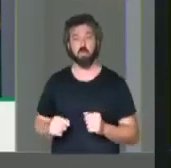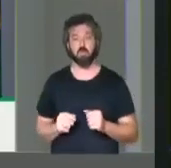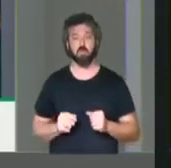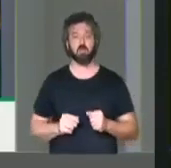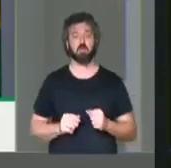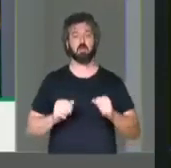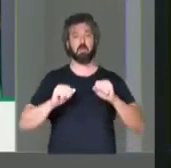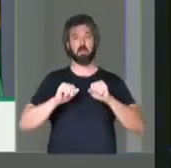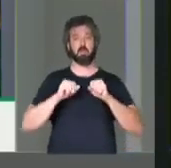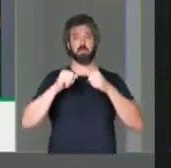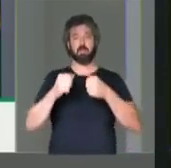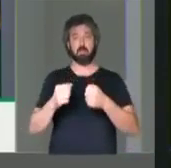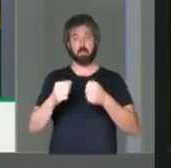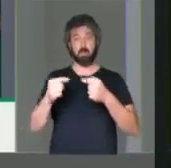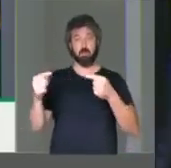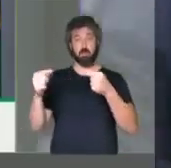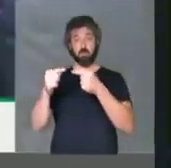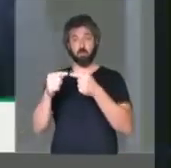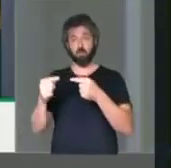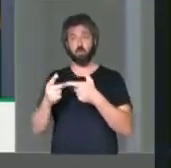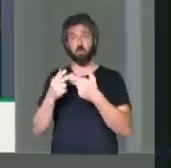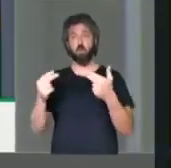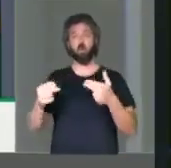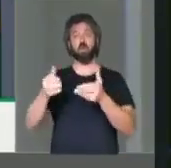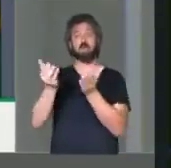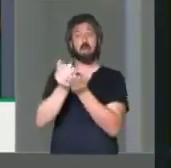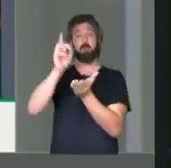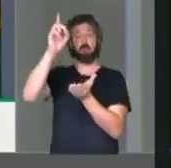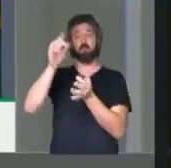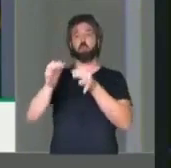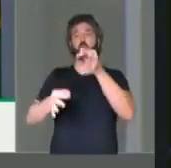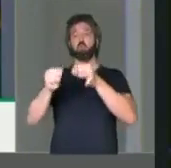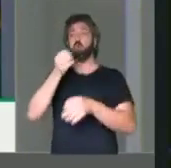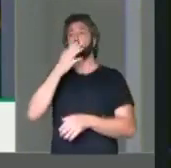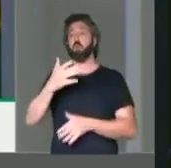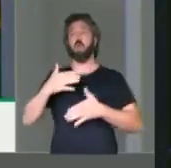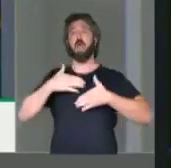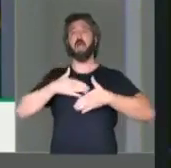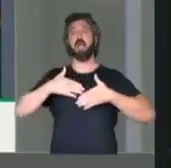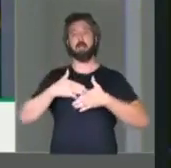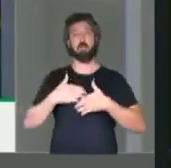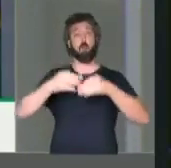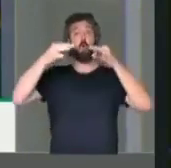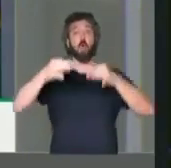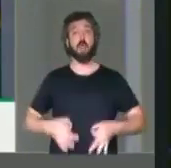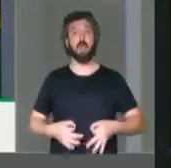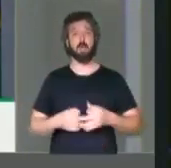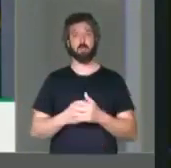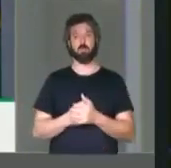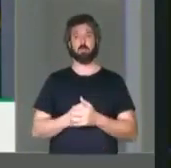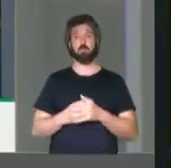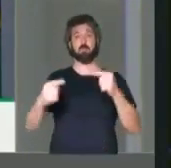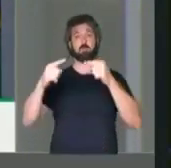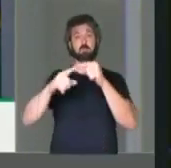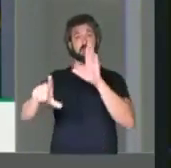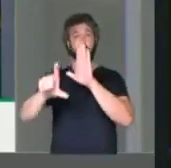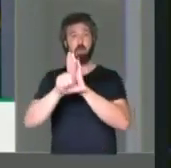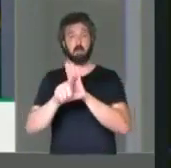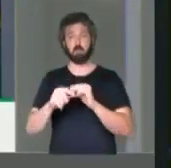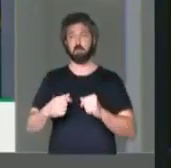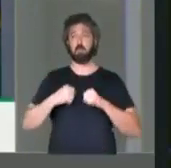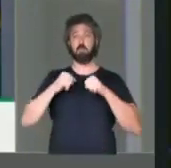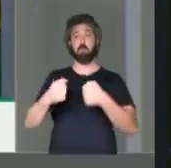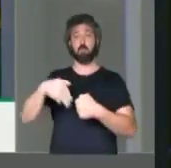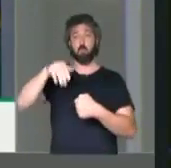o que é, segundo a própria Bíblia, bom, justo e agradável. Eu defendo o é correto, eu defendo o que é legal, eu